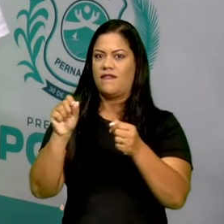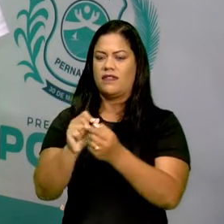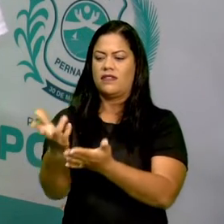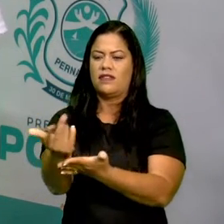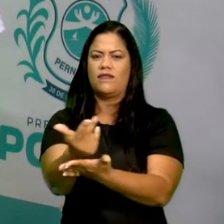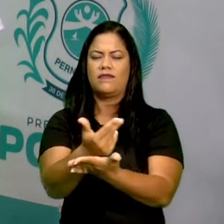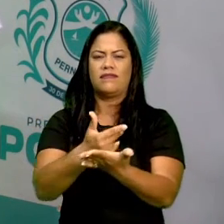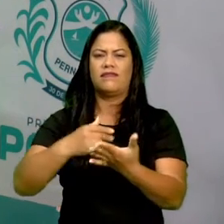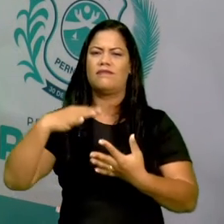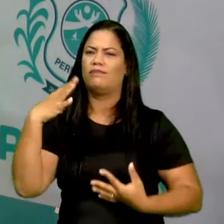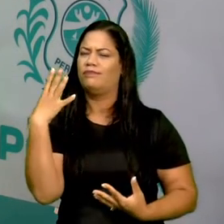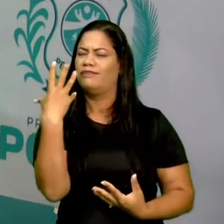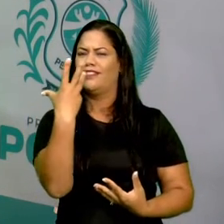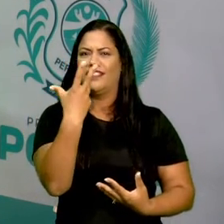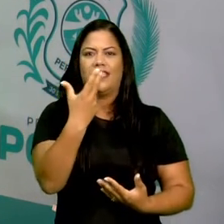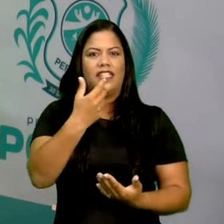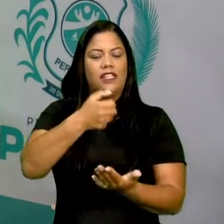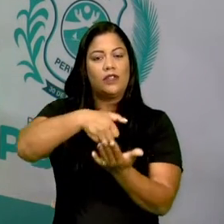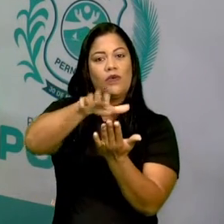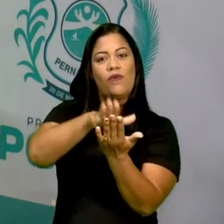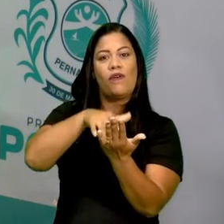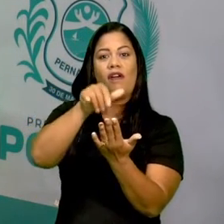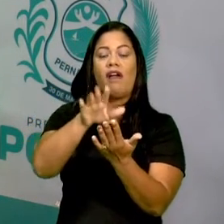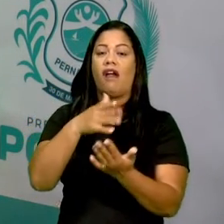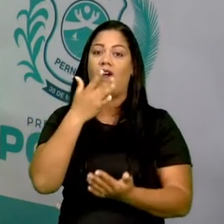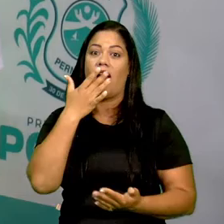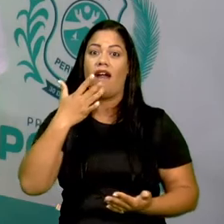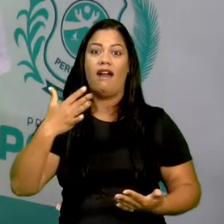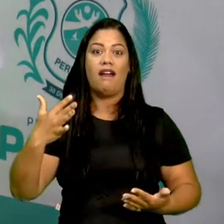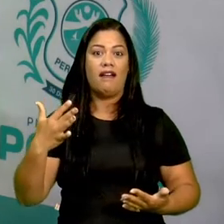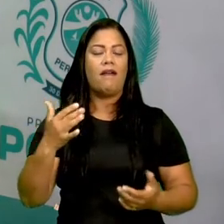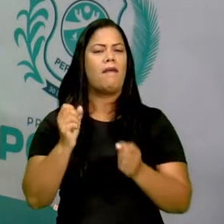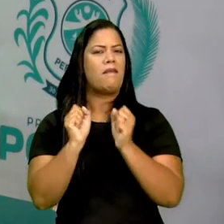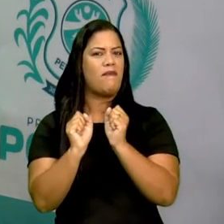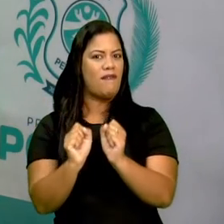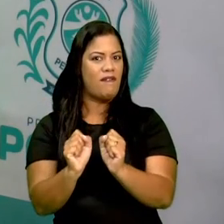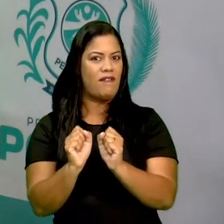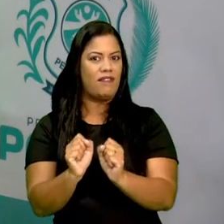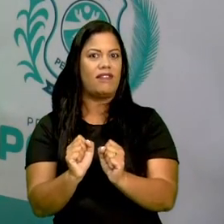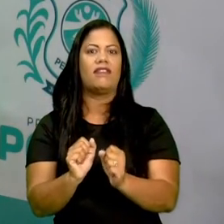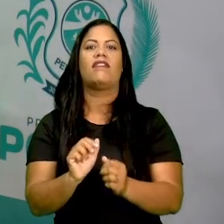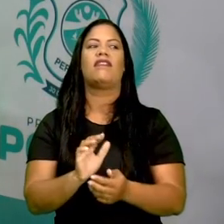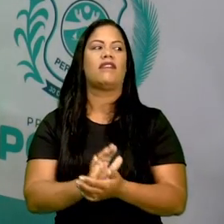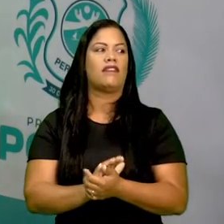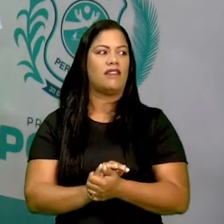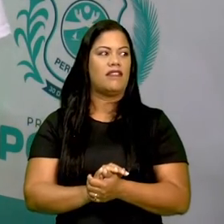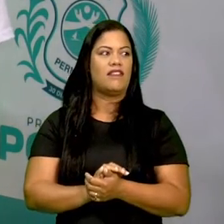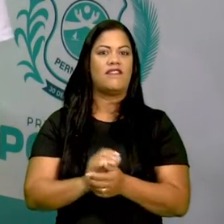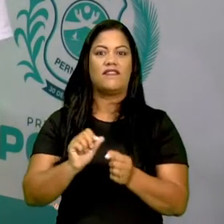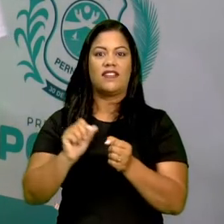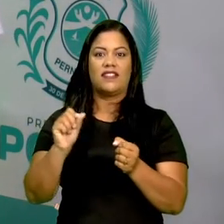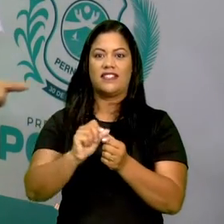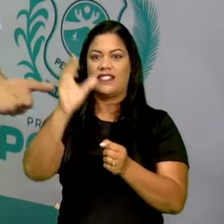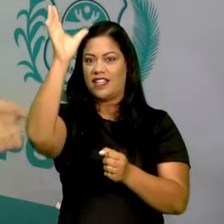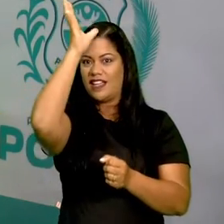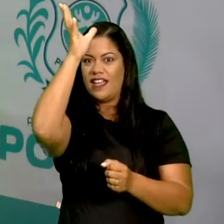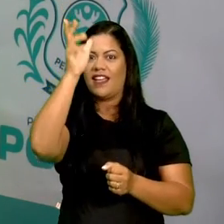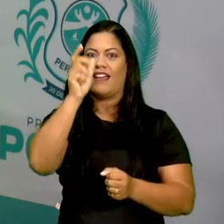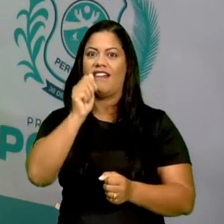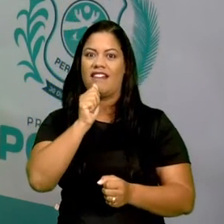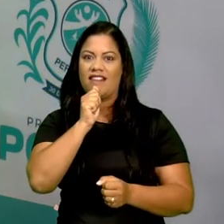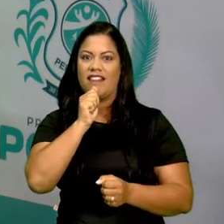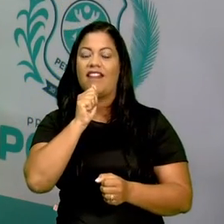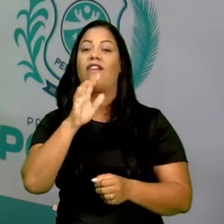bem lindo, bem colorido. Vocês podem até, ó, as galinhas de Porto, né, que é conhecida